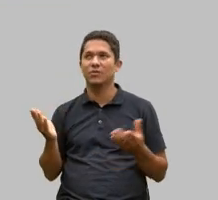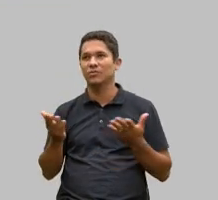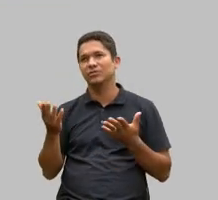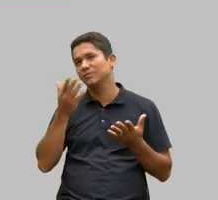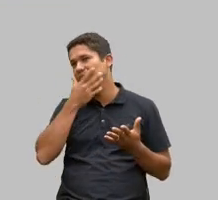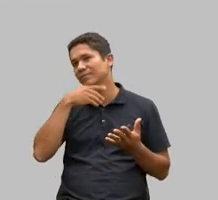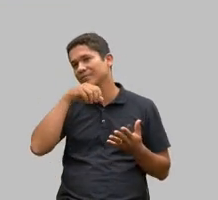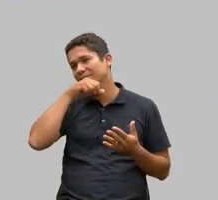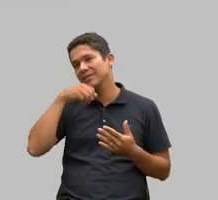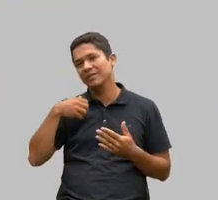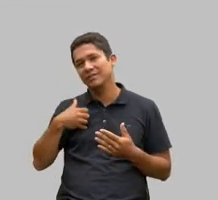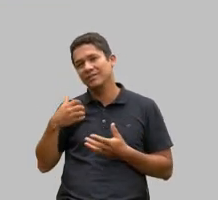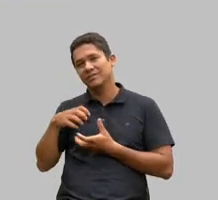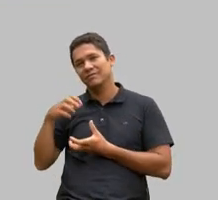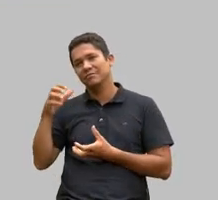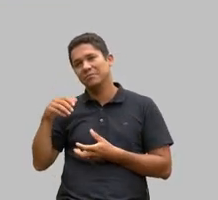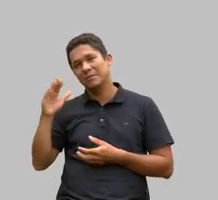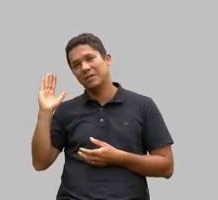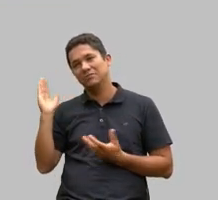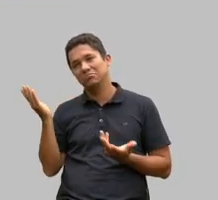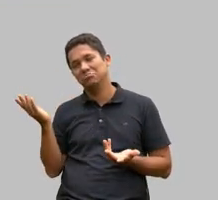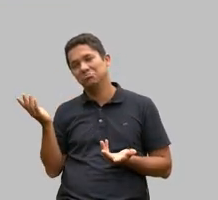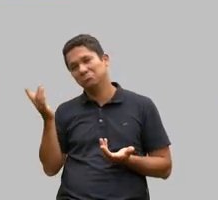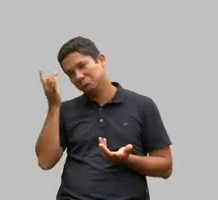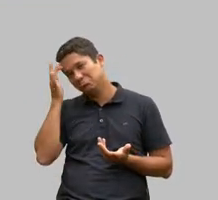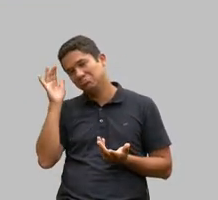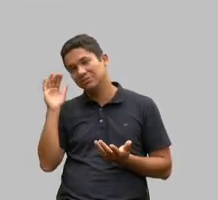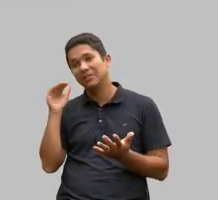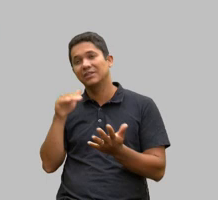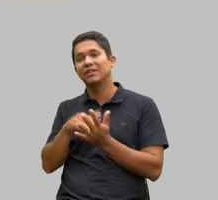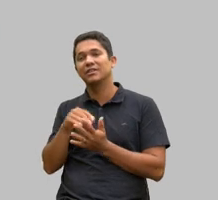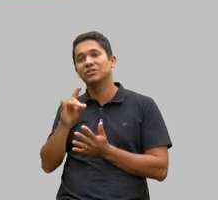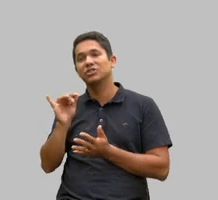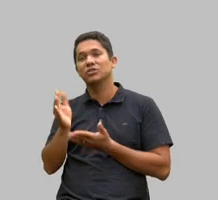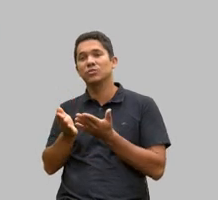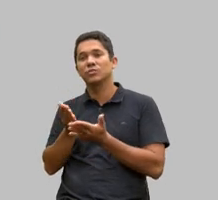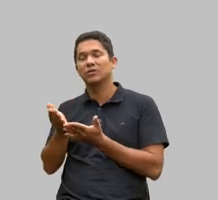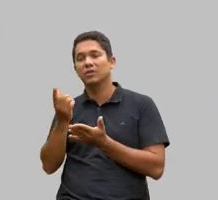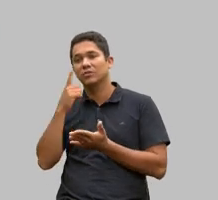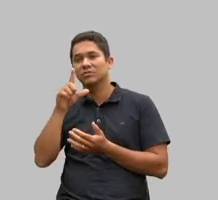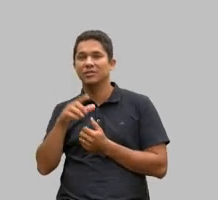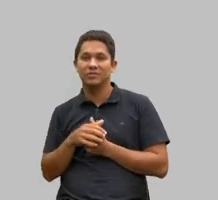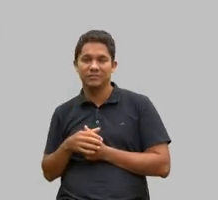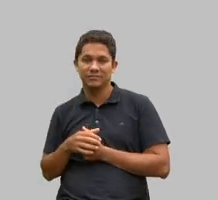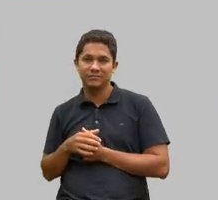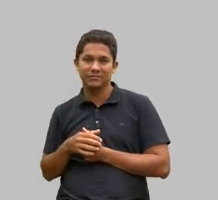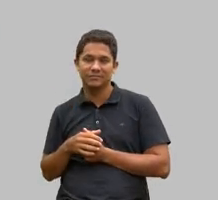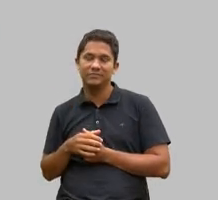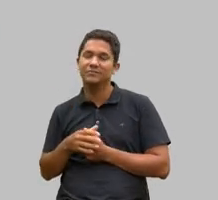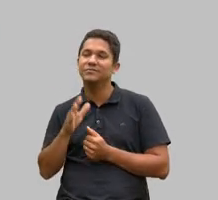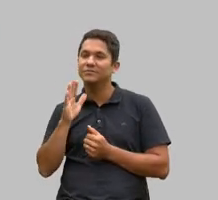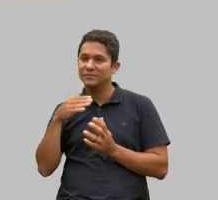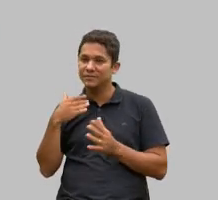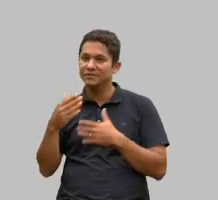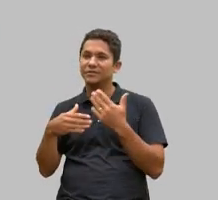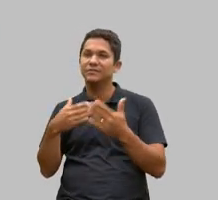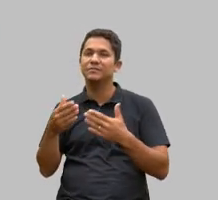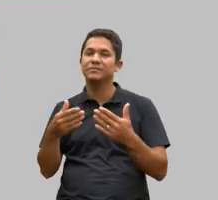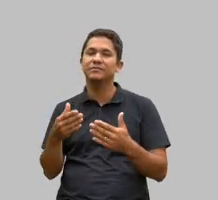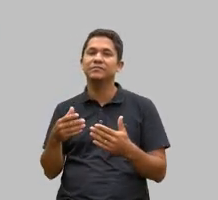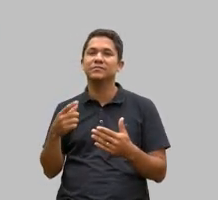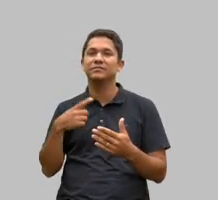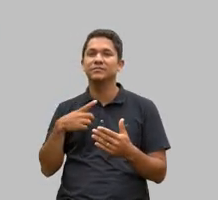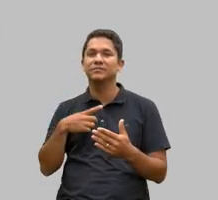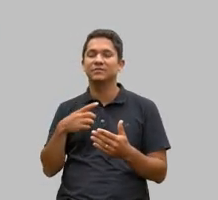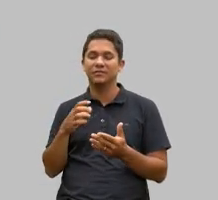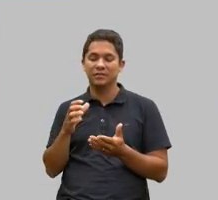não sabemos até quando isso vai e no final dessa história a gente vai ter provavelmente um casal de